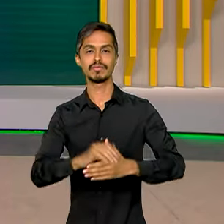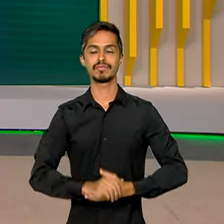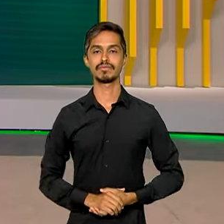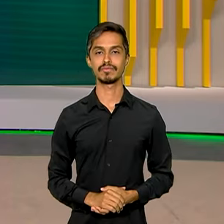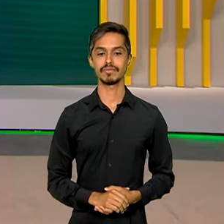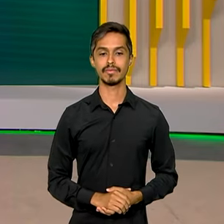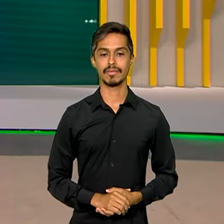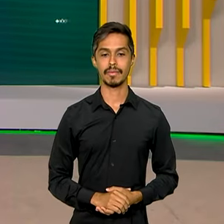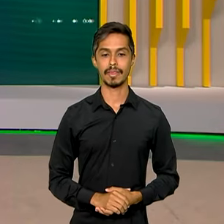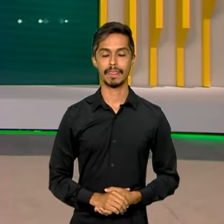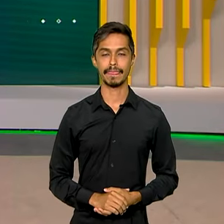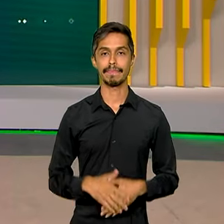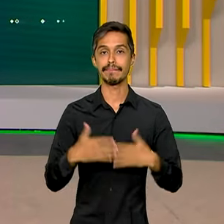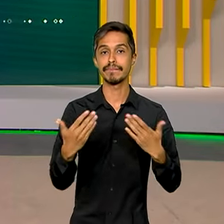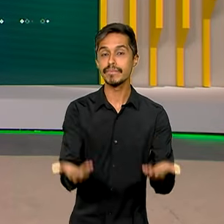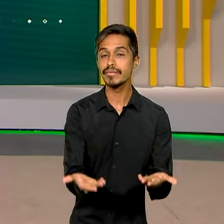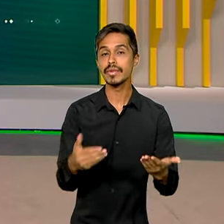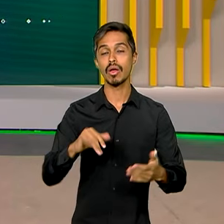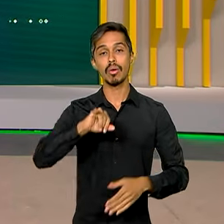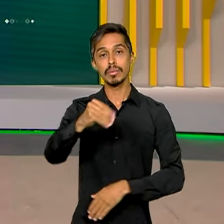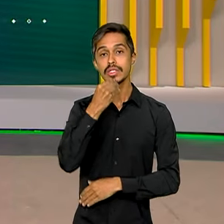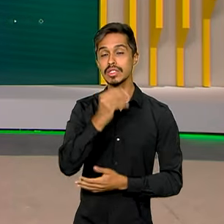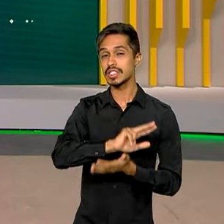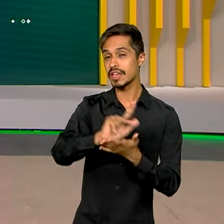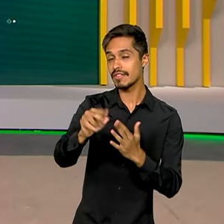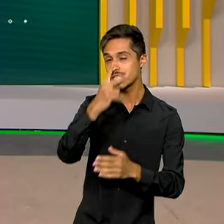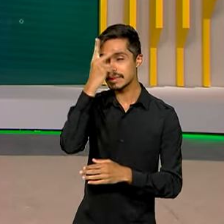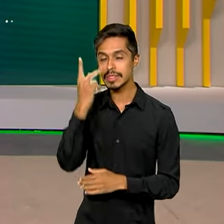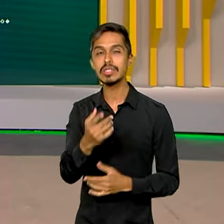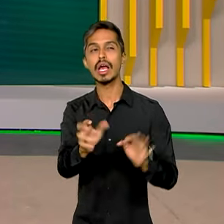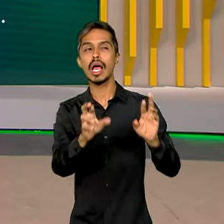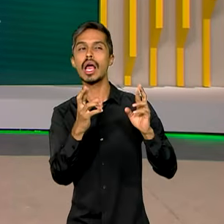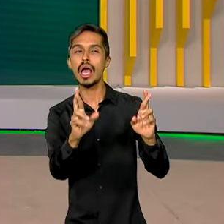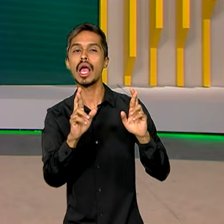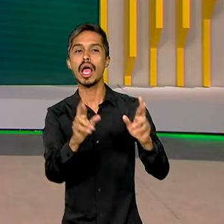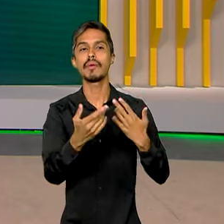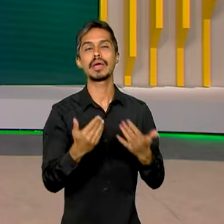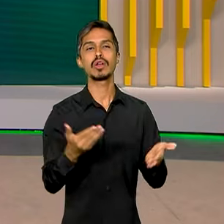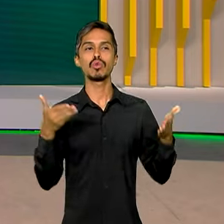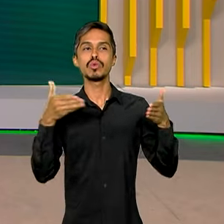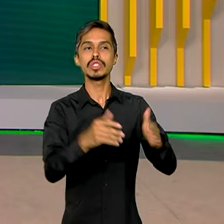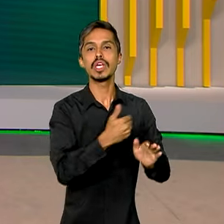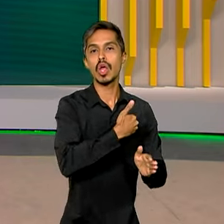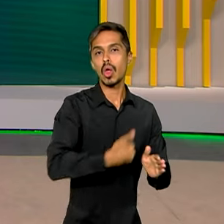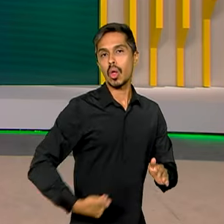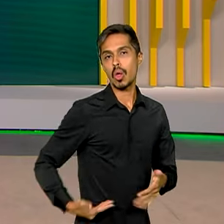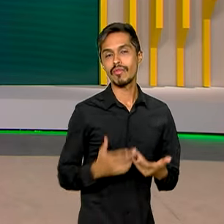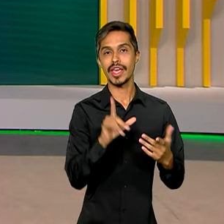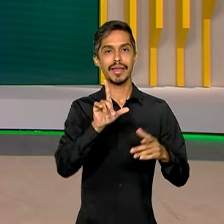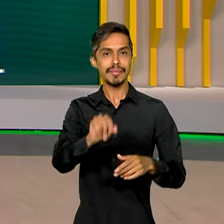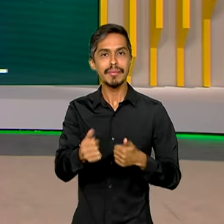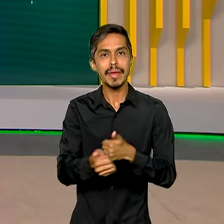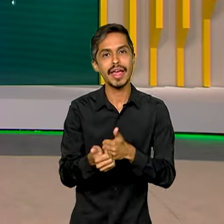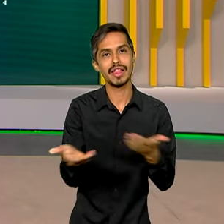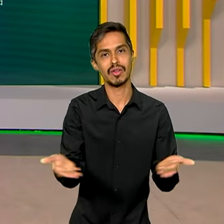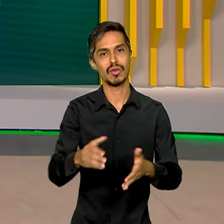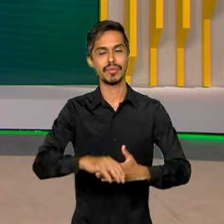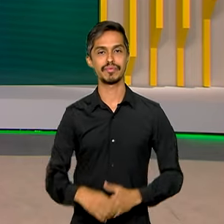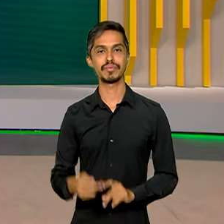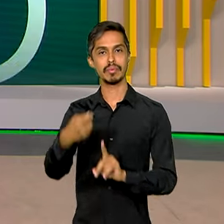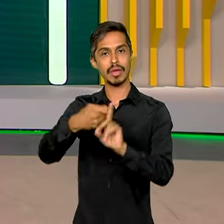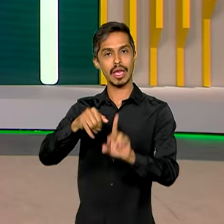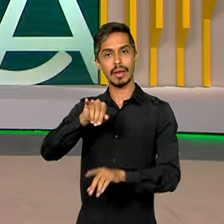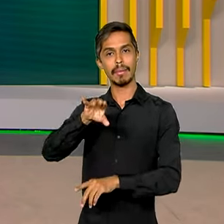A oportunidade que muita gente esperava para atuar no Serviço Público Federal está mais próxima agora. No mês de maio, será